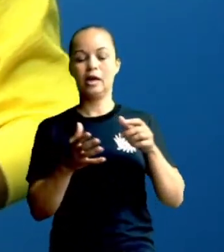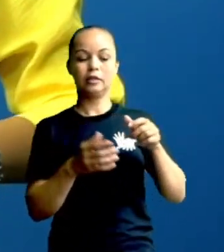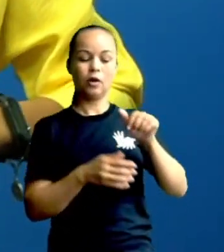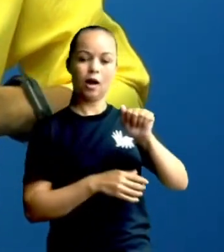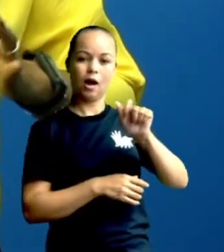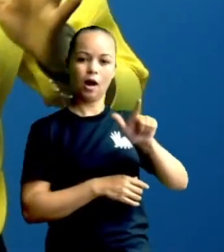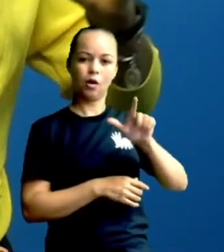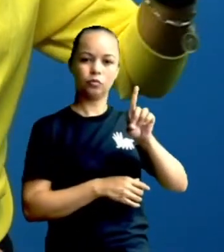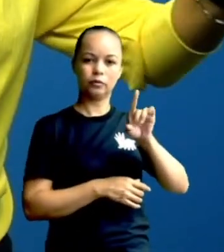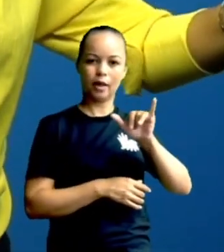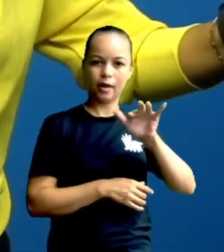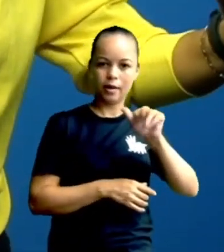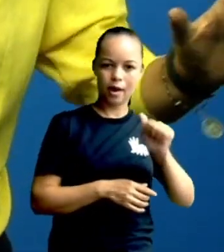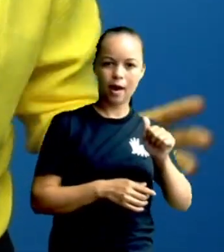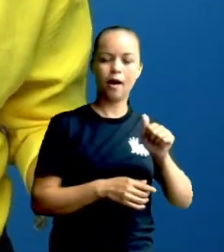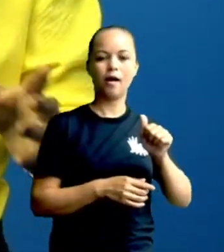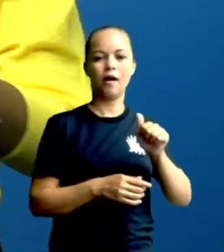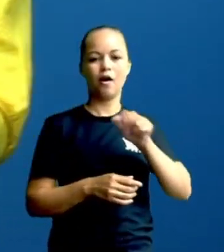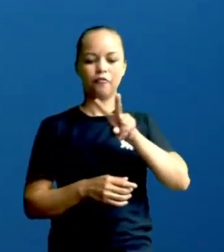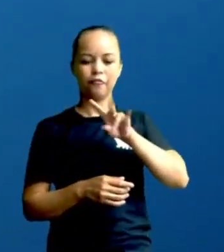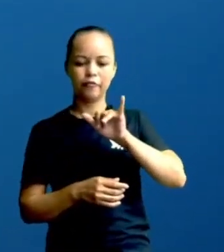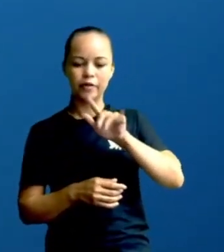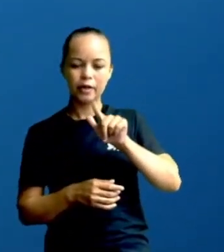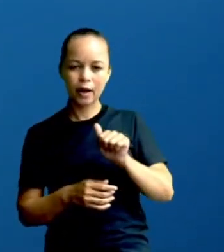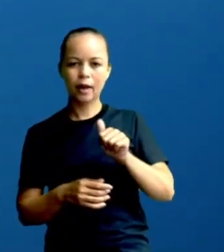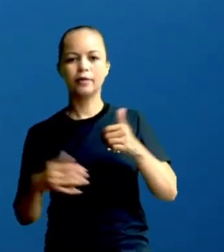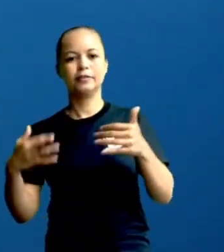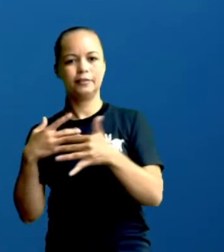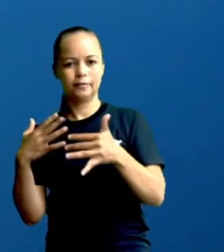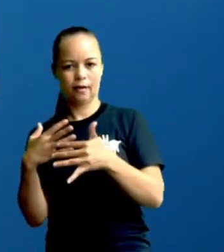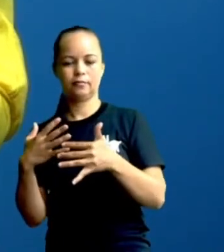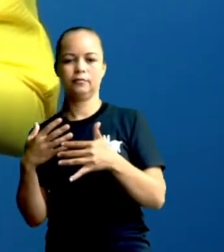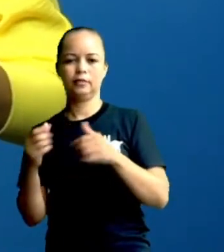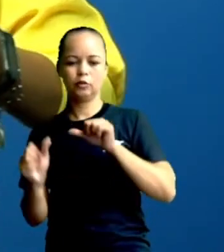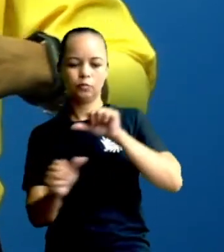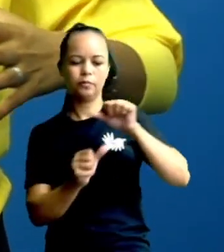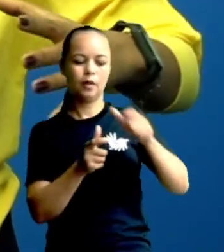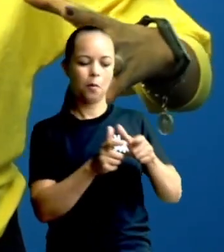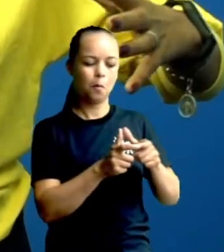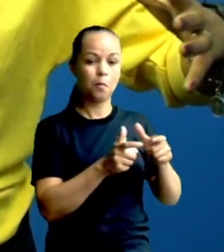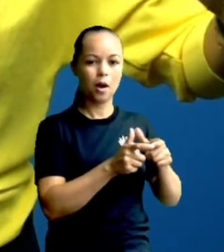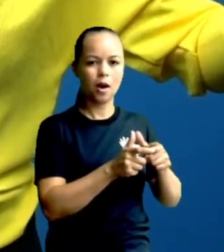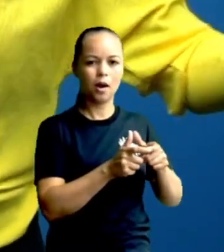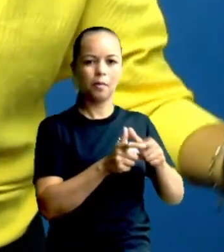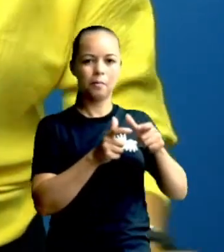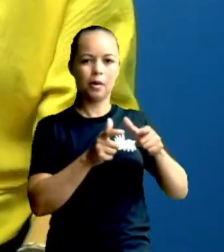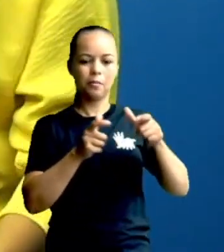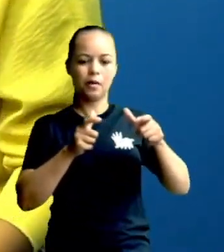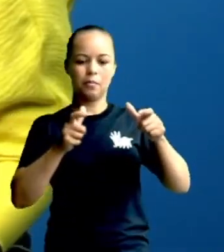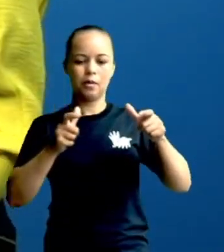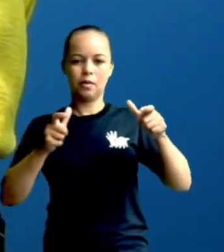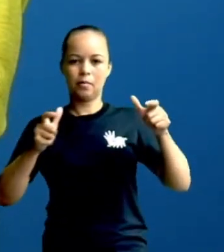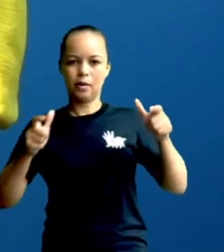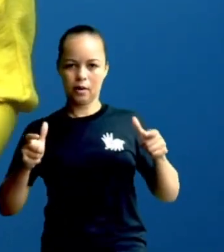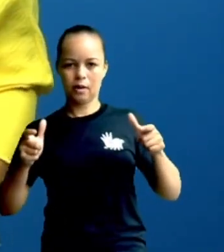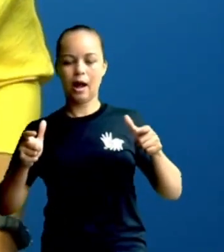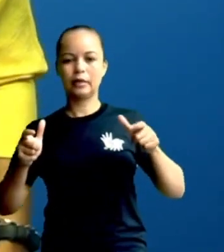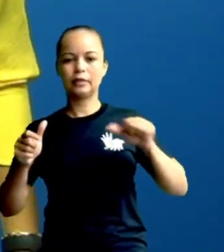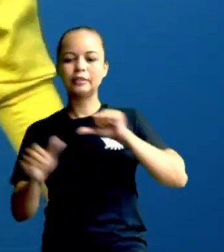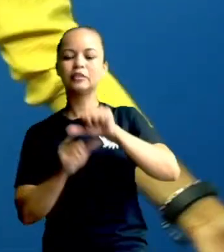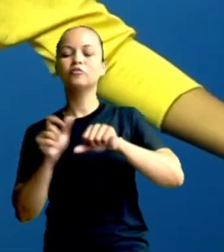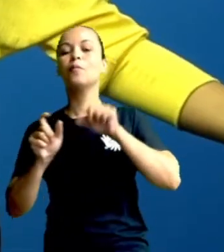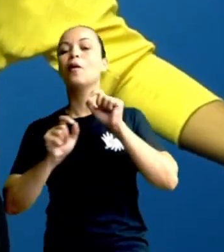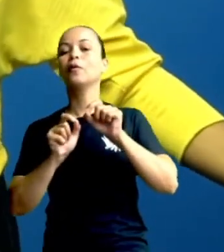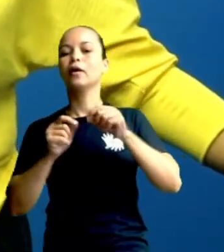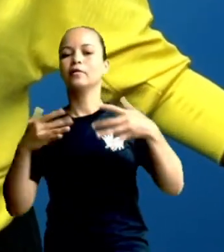Aldeia, vila e cidades. Pequenos povoados que foram crescendo, crescendo, crescendo, crescendo, crescendo, até se tornar